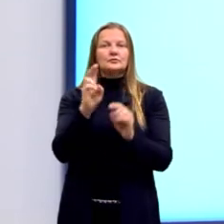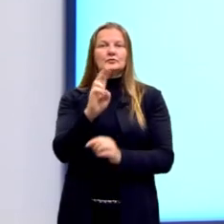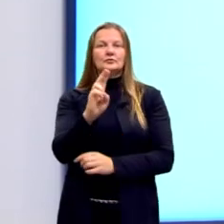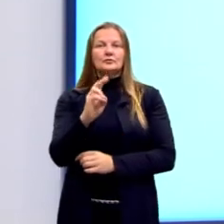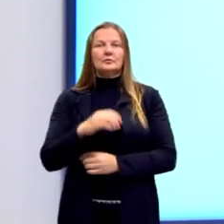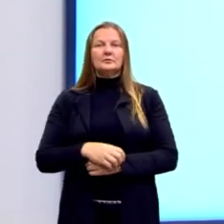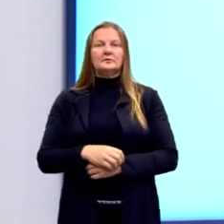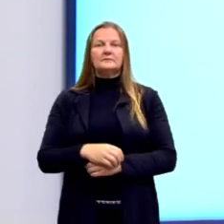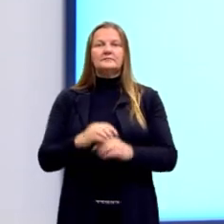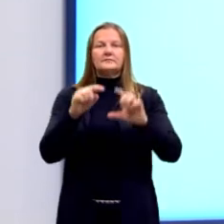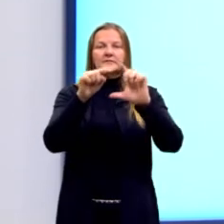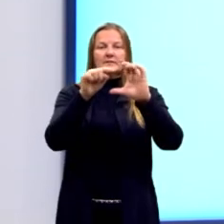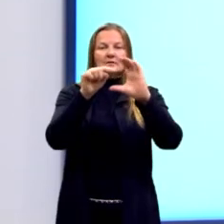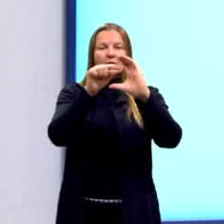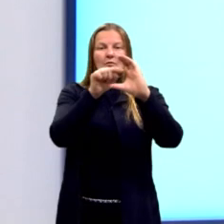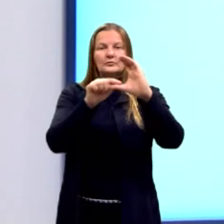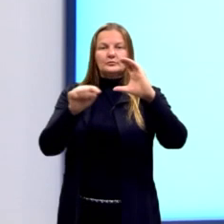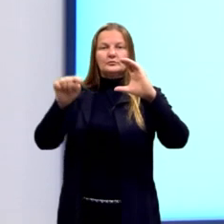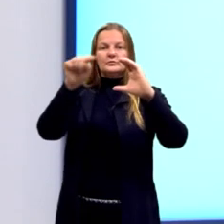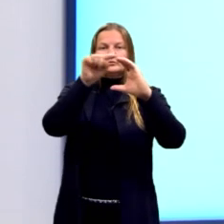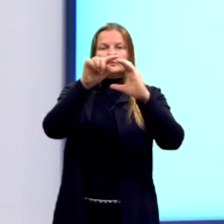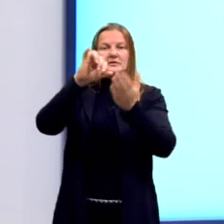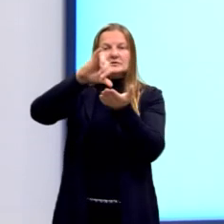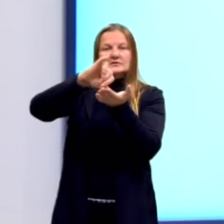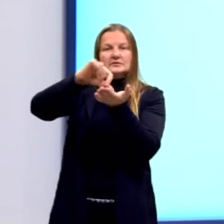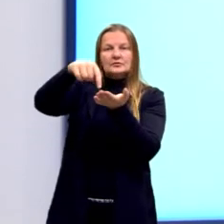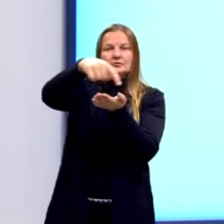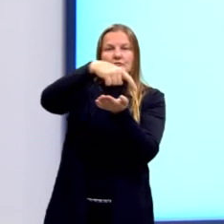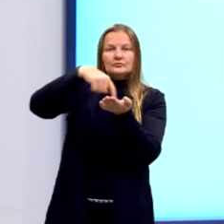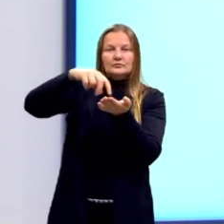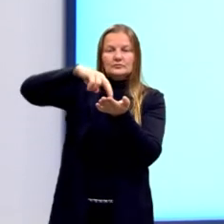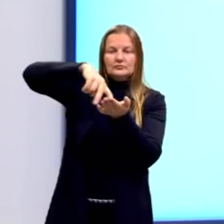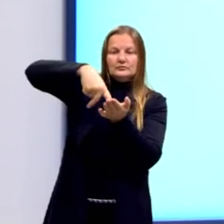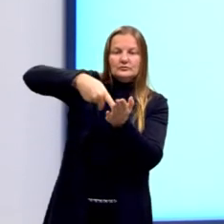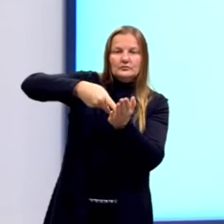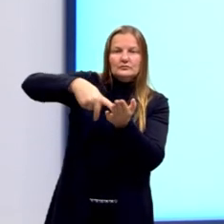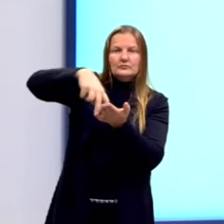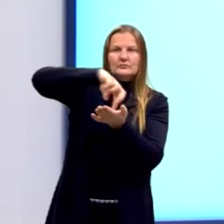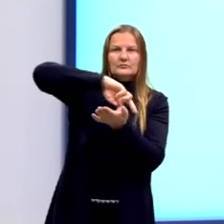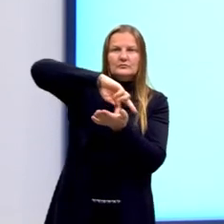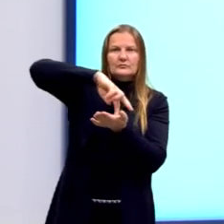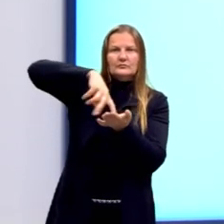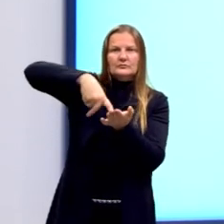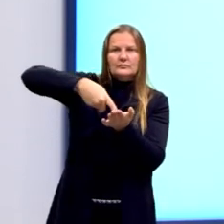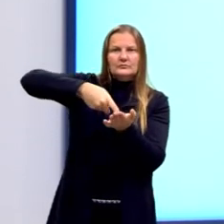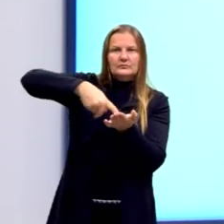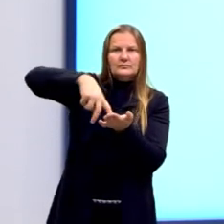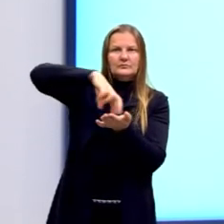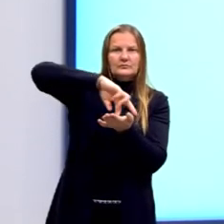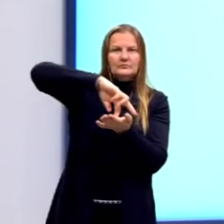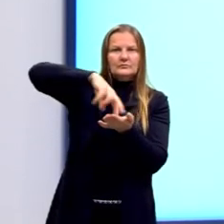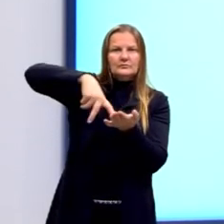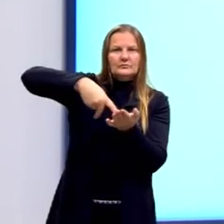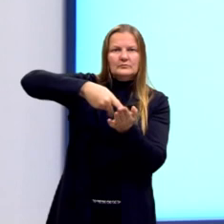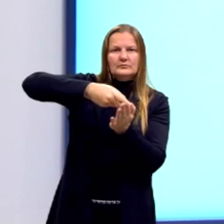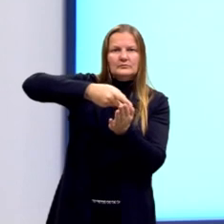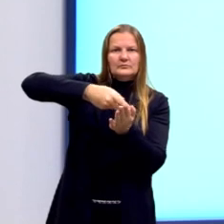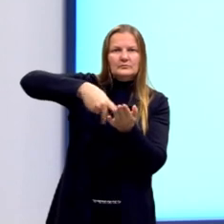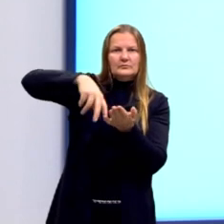circuncentro. E ele também pode ser entendido como o centro de uma circunferência